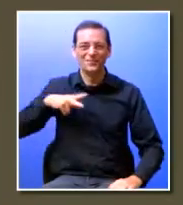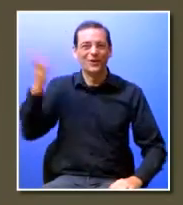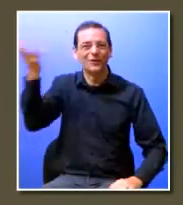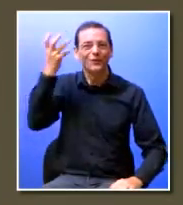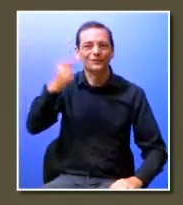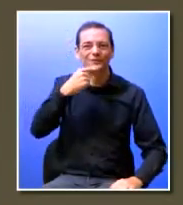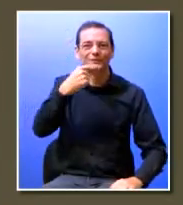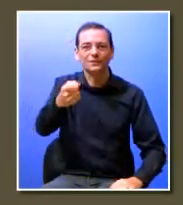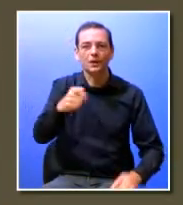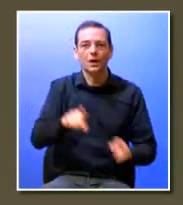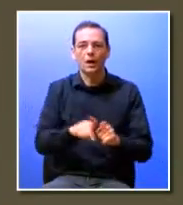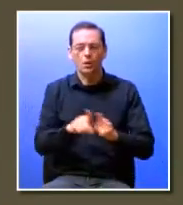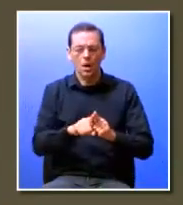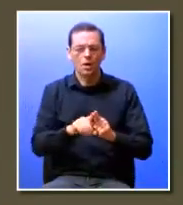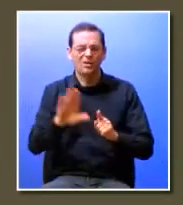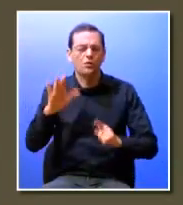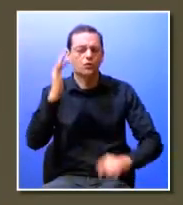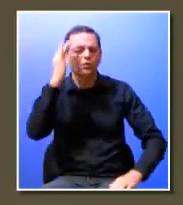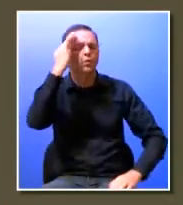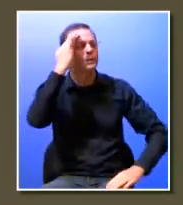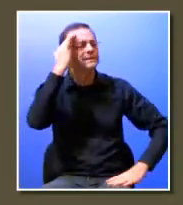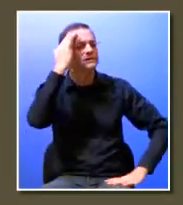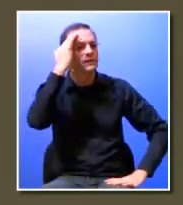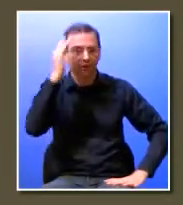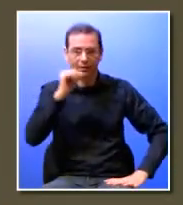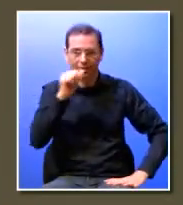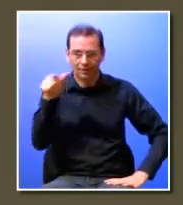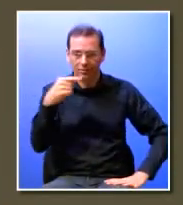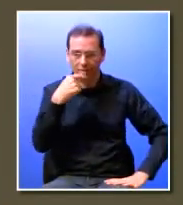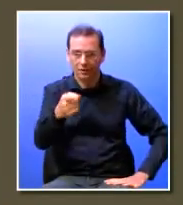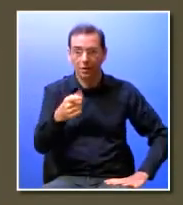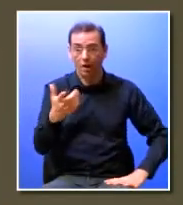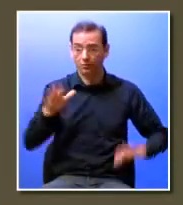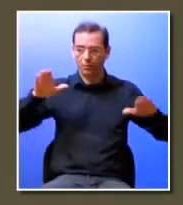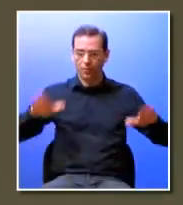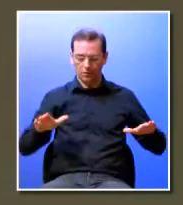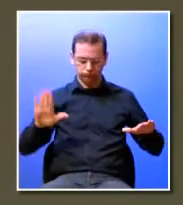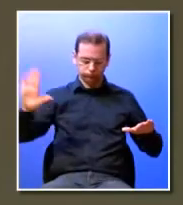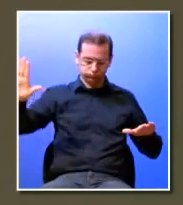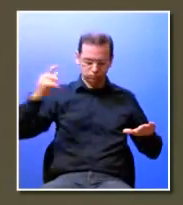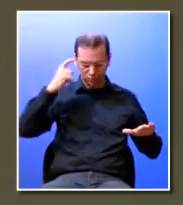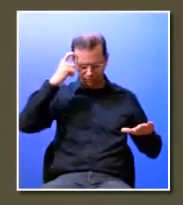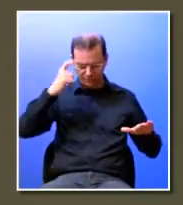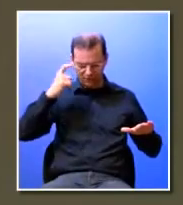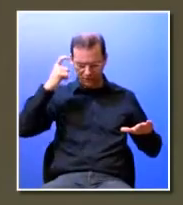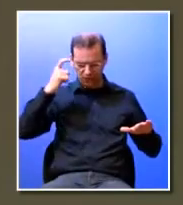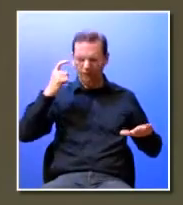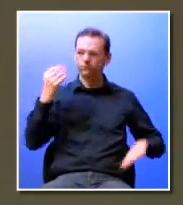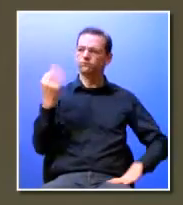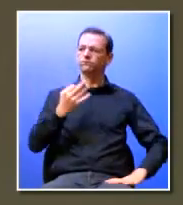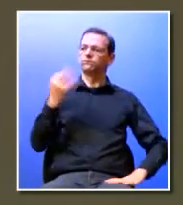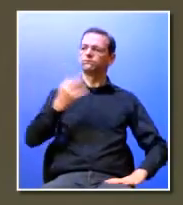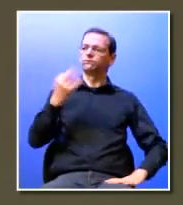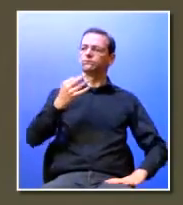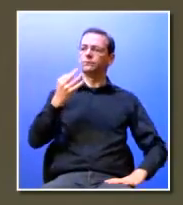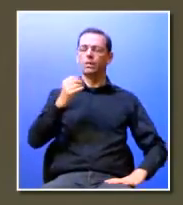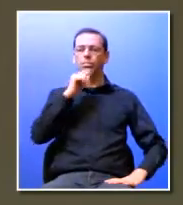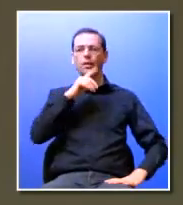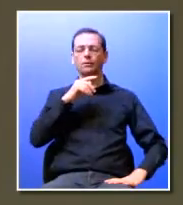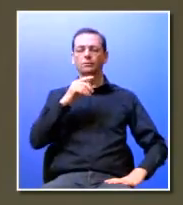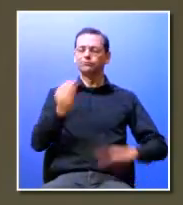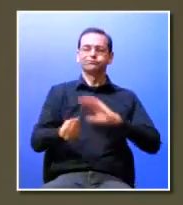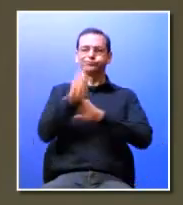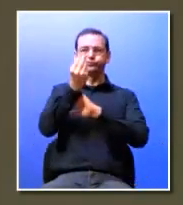dormir sobre o assunto é isso dormir sobre o assunto é parar para pensar muitas vezes a nossa opinião não vou dizer que é tudo radicalmente diferente seria